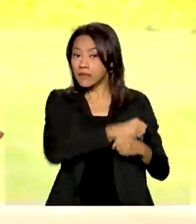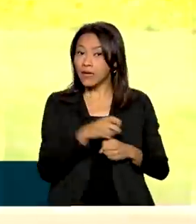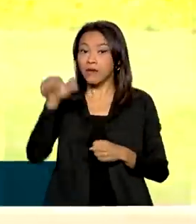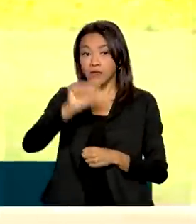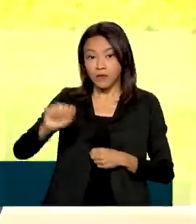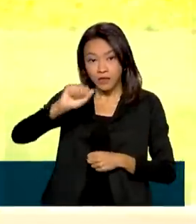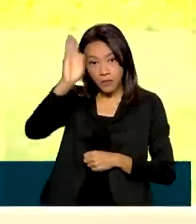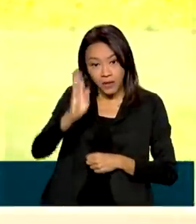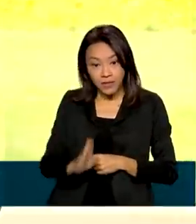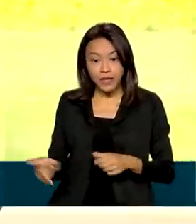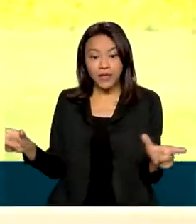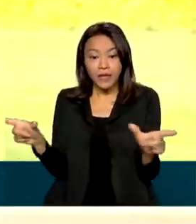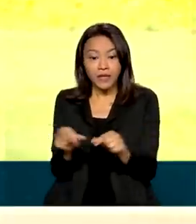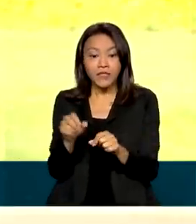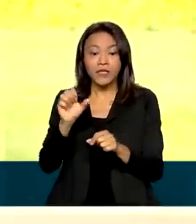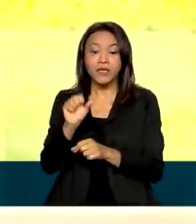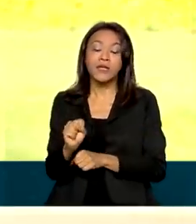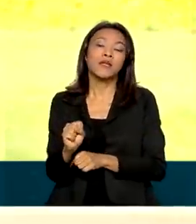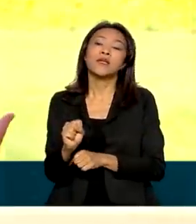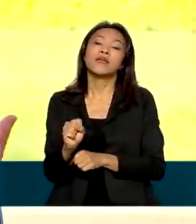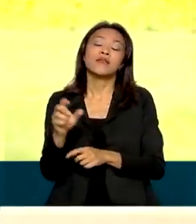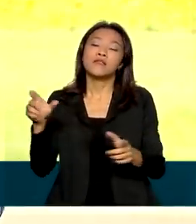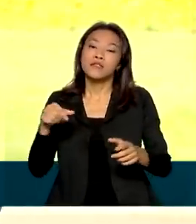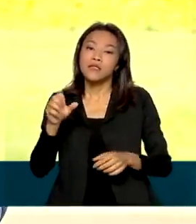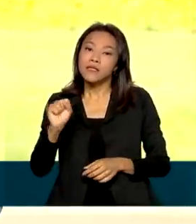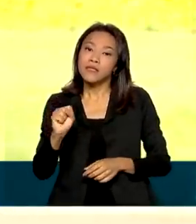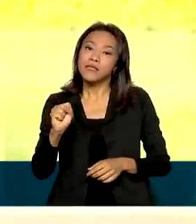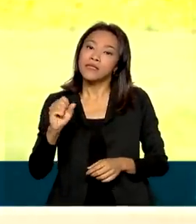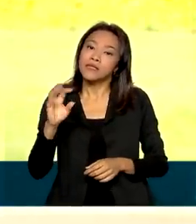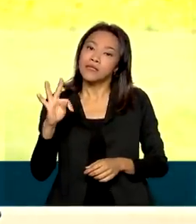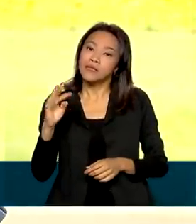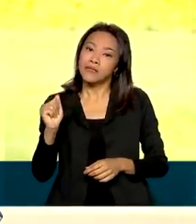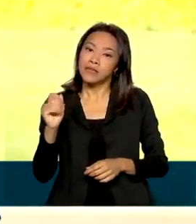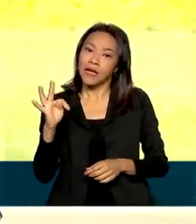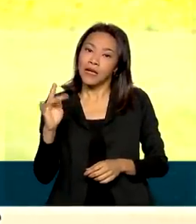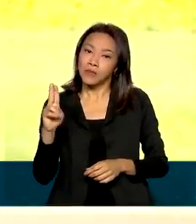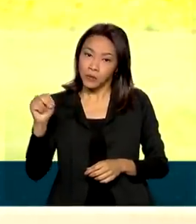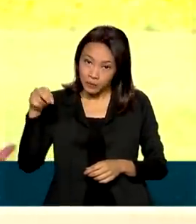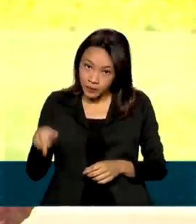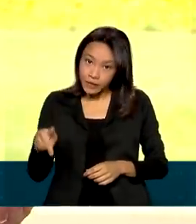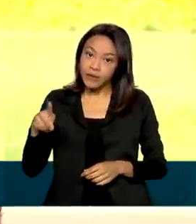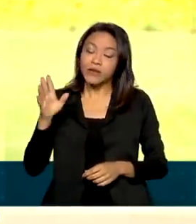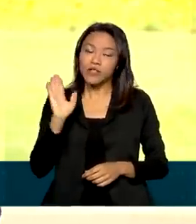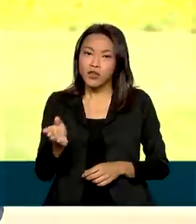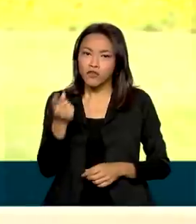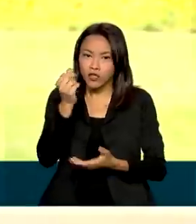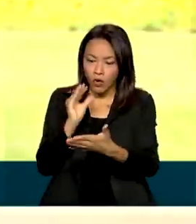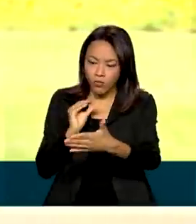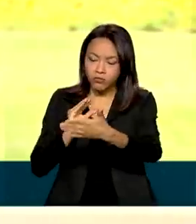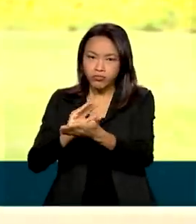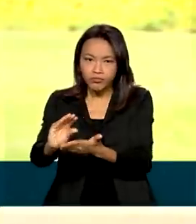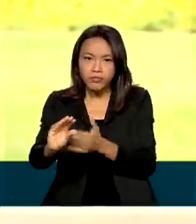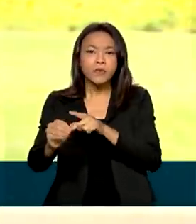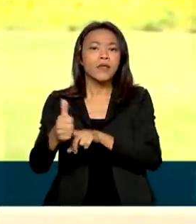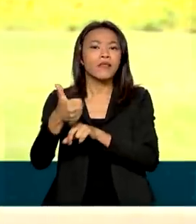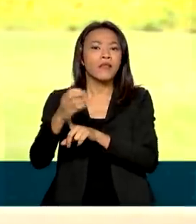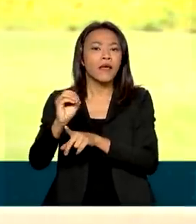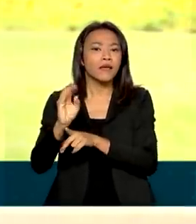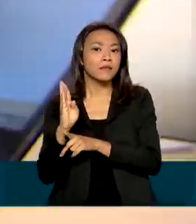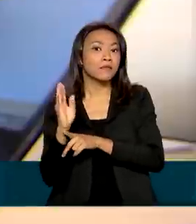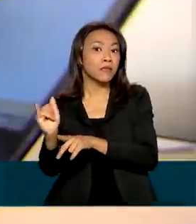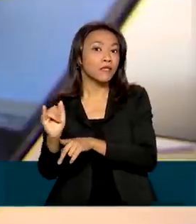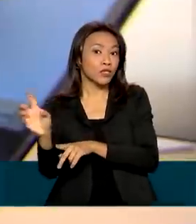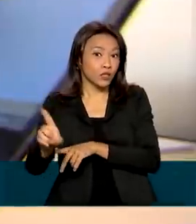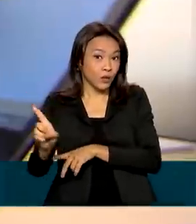Startups, mais de 13 mil empresas como essa foram abertas no país. Um investimento que supera os 10 bilhões de